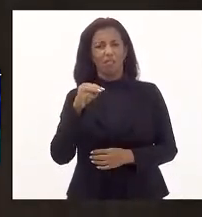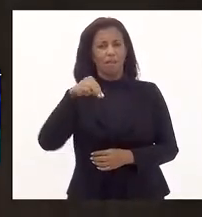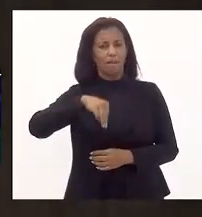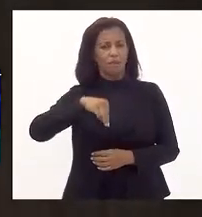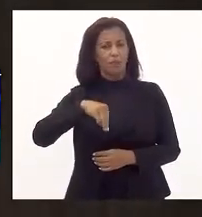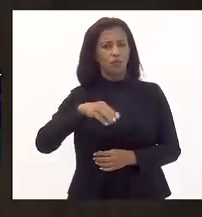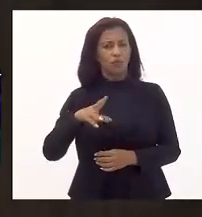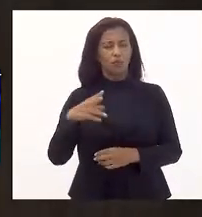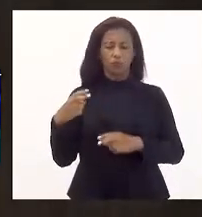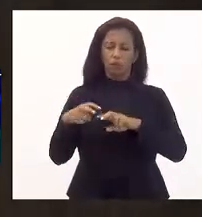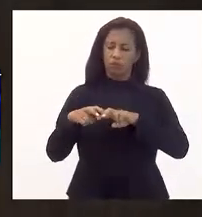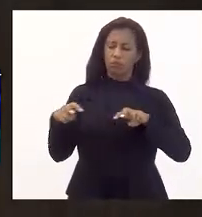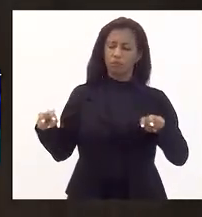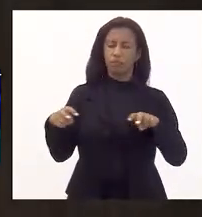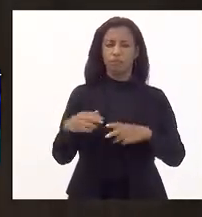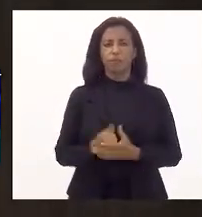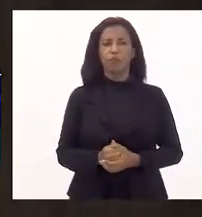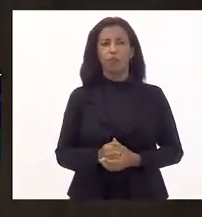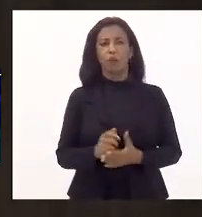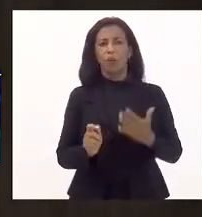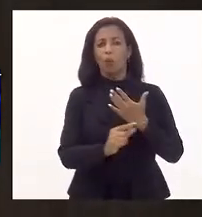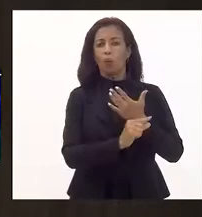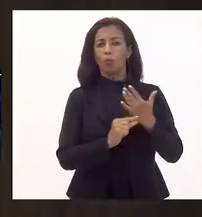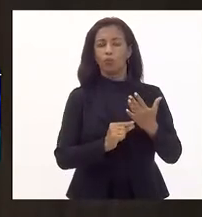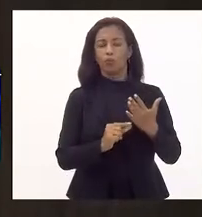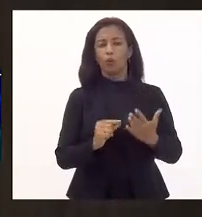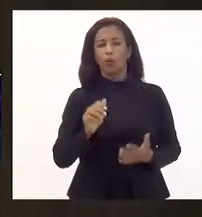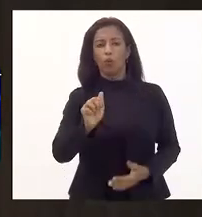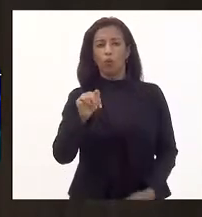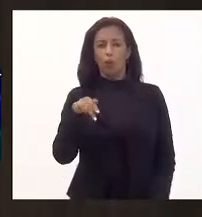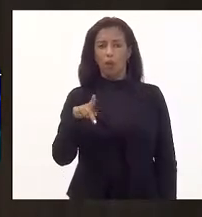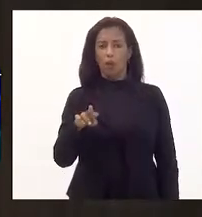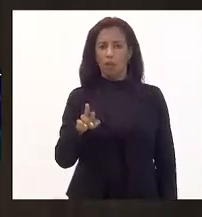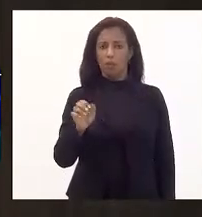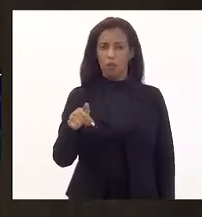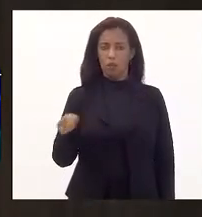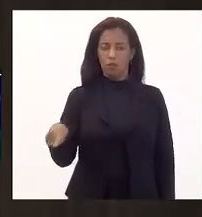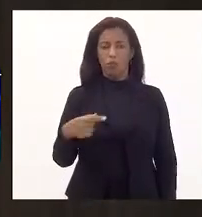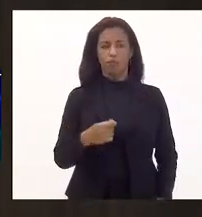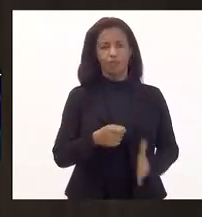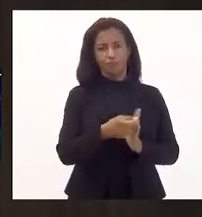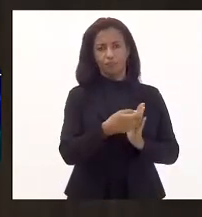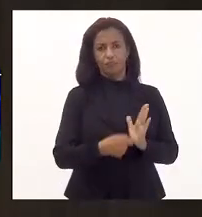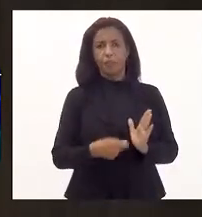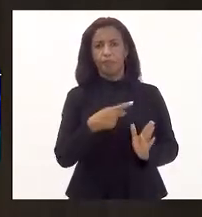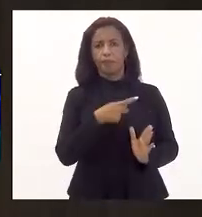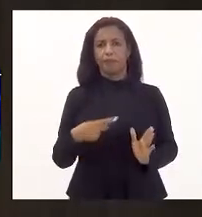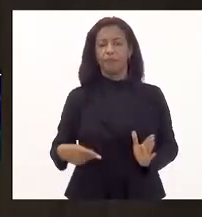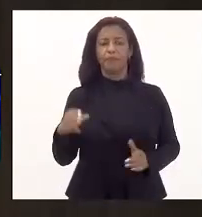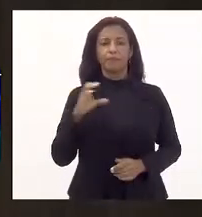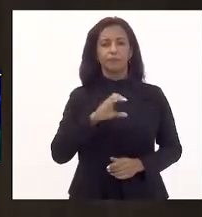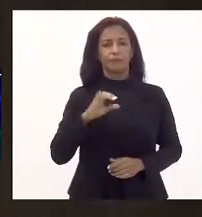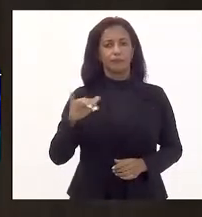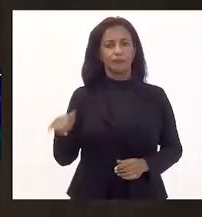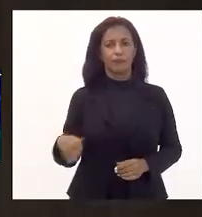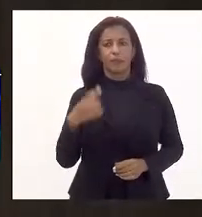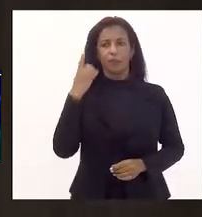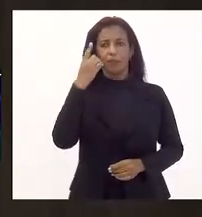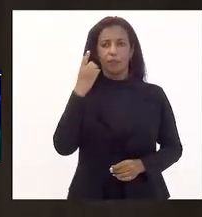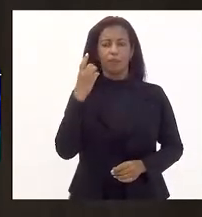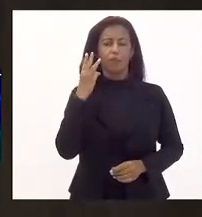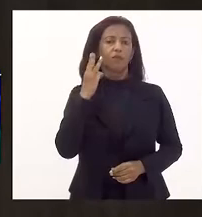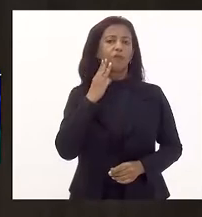aqui no plenário, com o autor, o deputado Anderson Moraes, com o presidente da CCJ, com o deputado